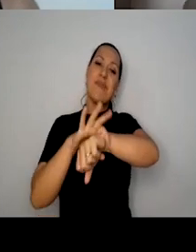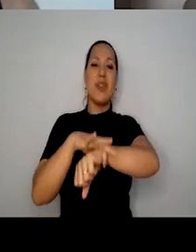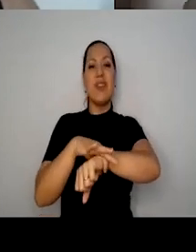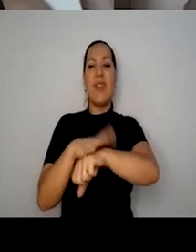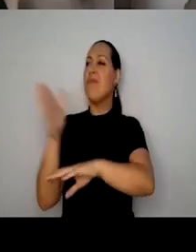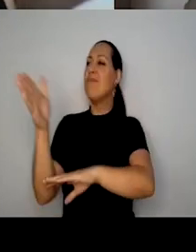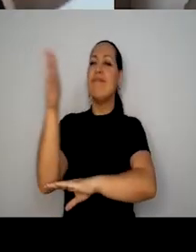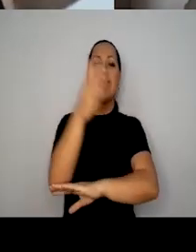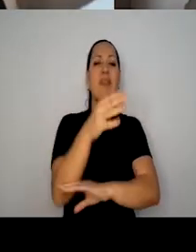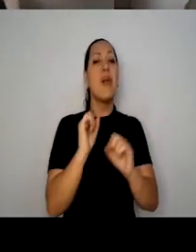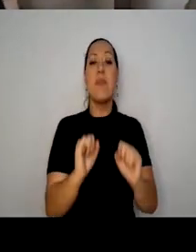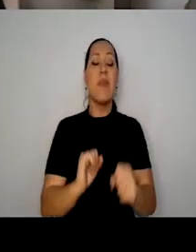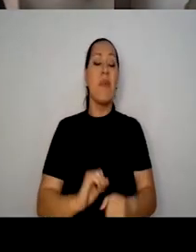lugar.